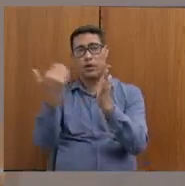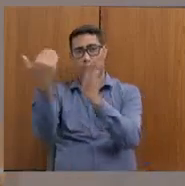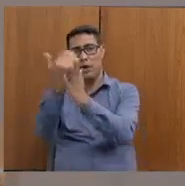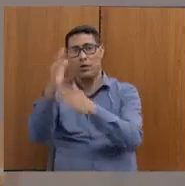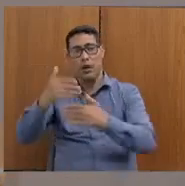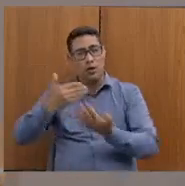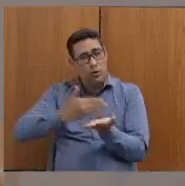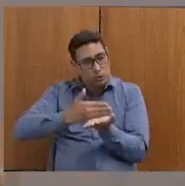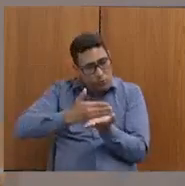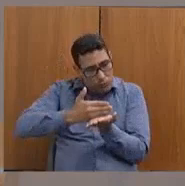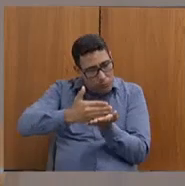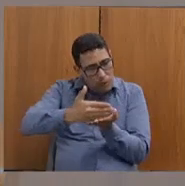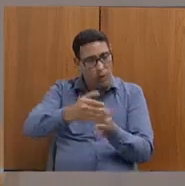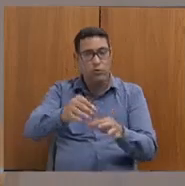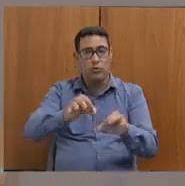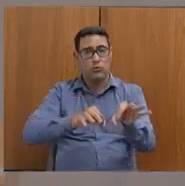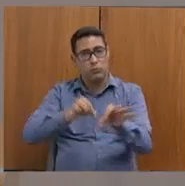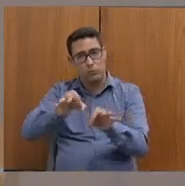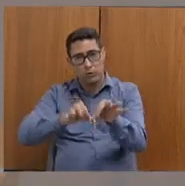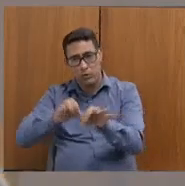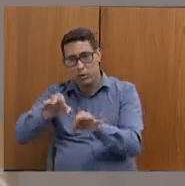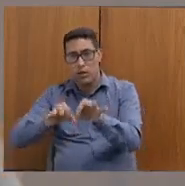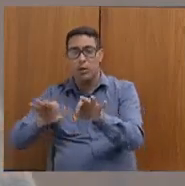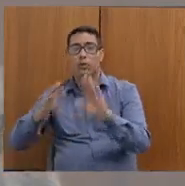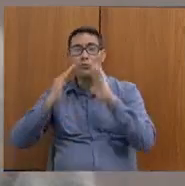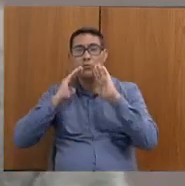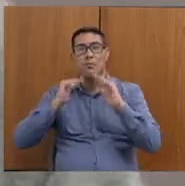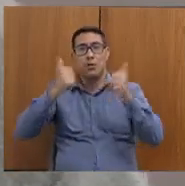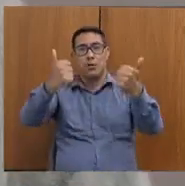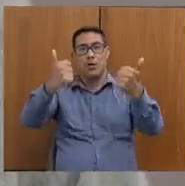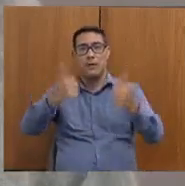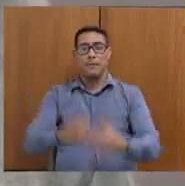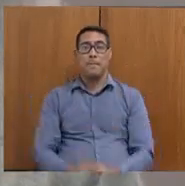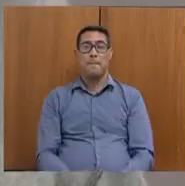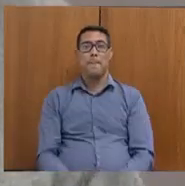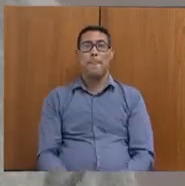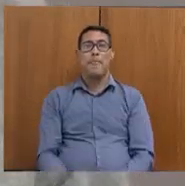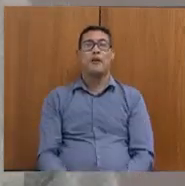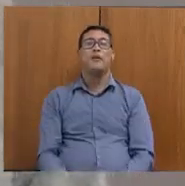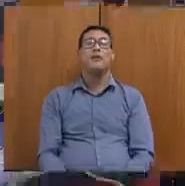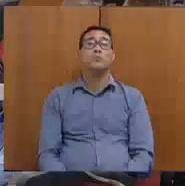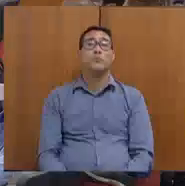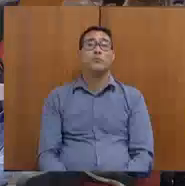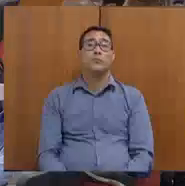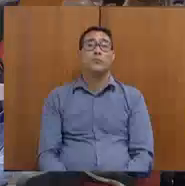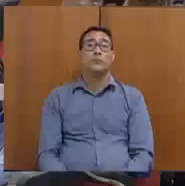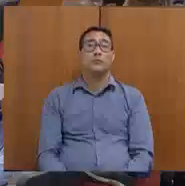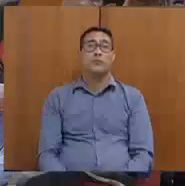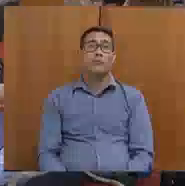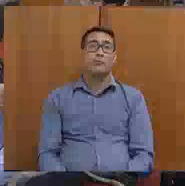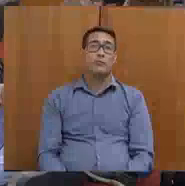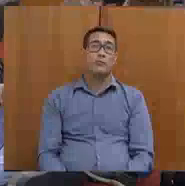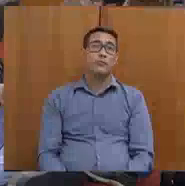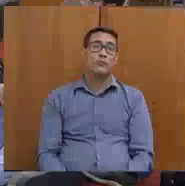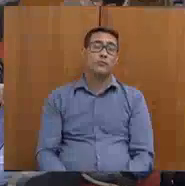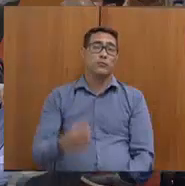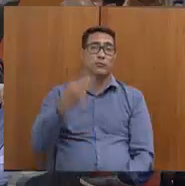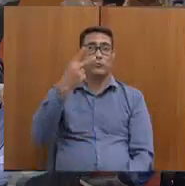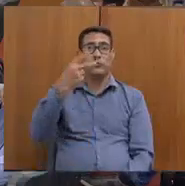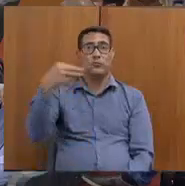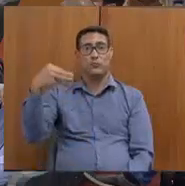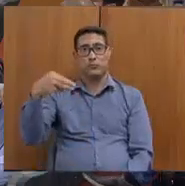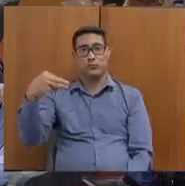de um processo de melhoria. Sim. Vou falar, Beatriz, TREP, dois minutos. Certo,